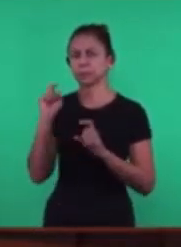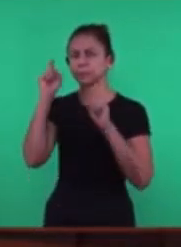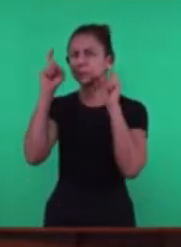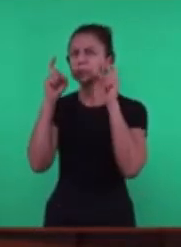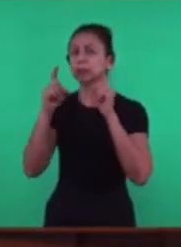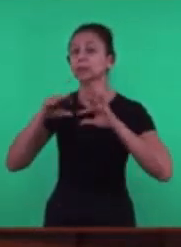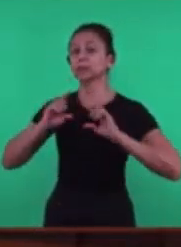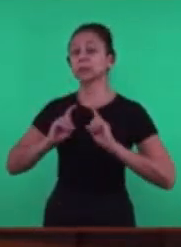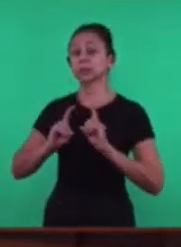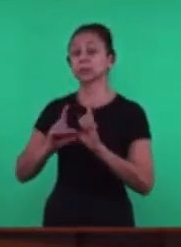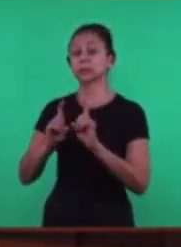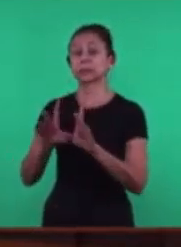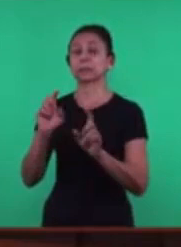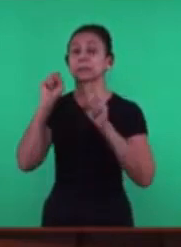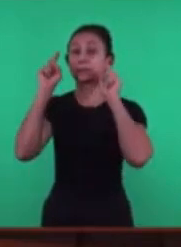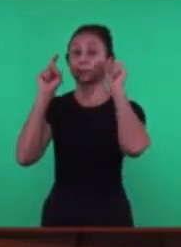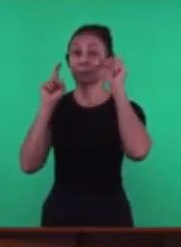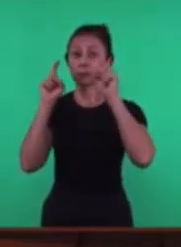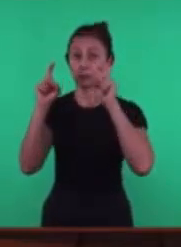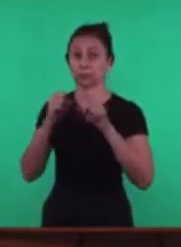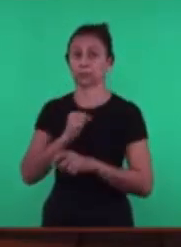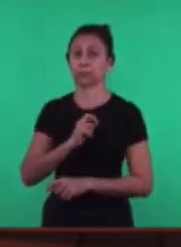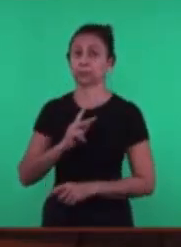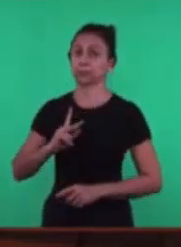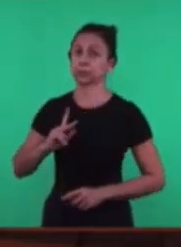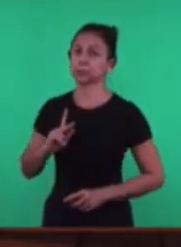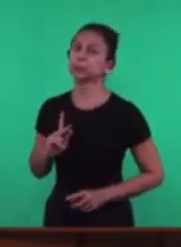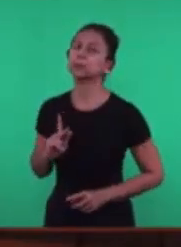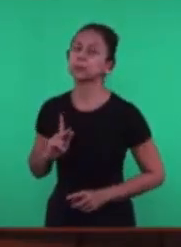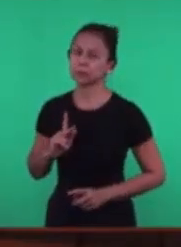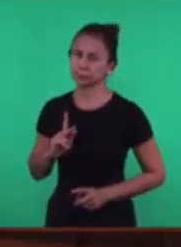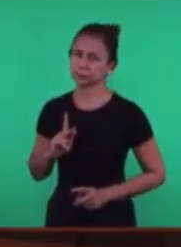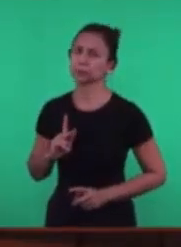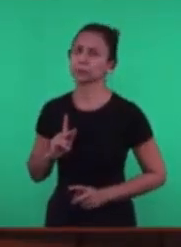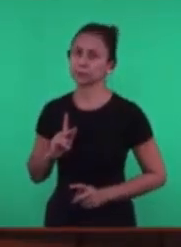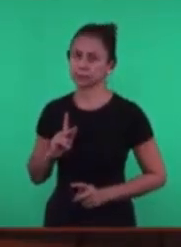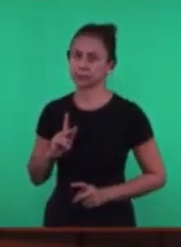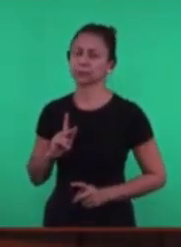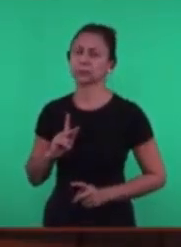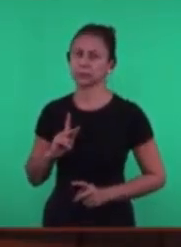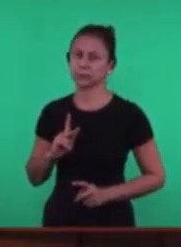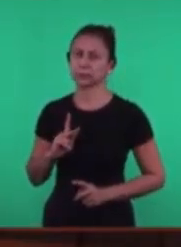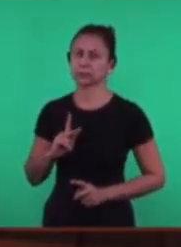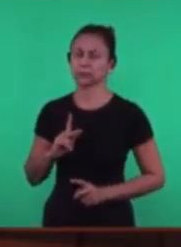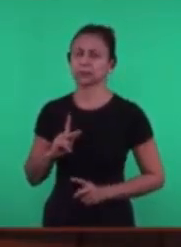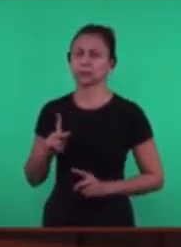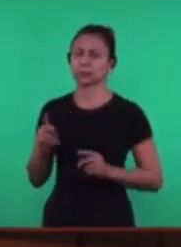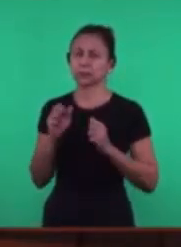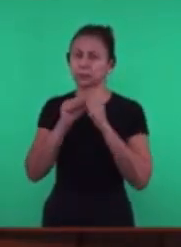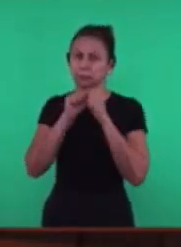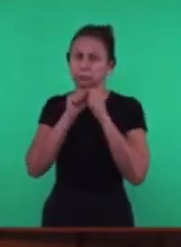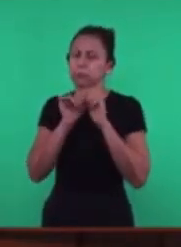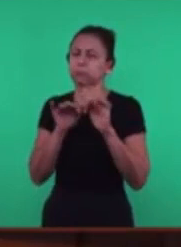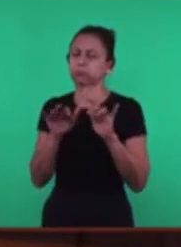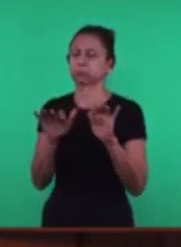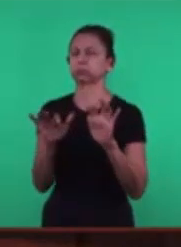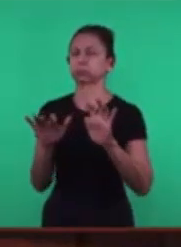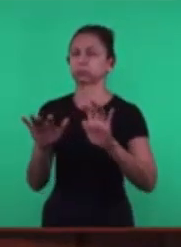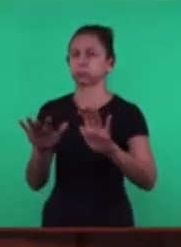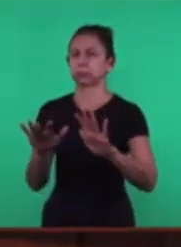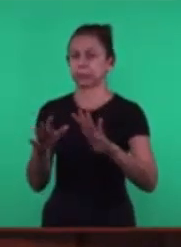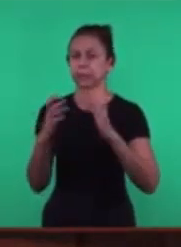doutrina É colocar colocar A semente À disposição Daqueles que iam